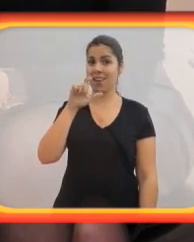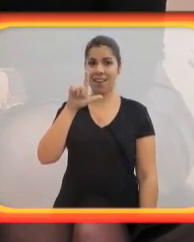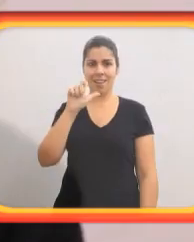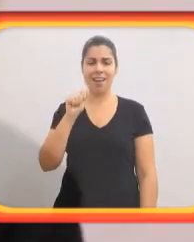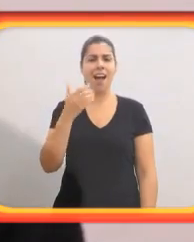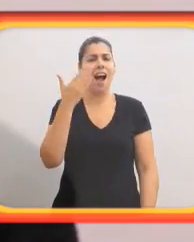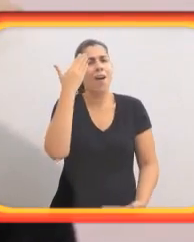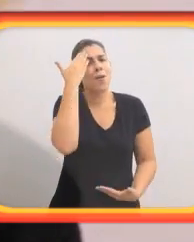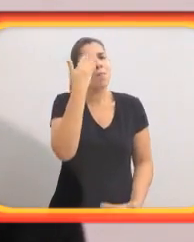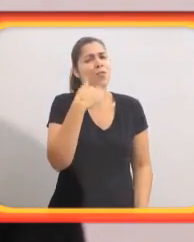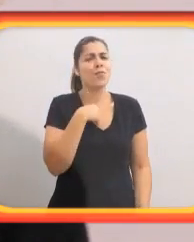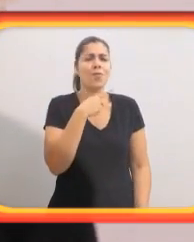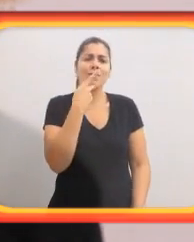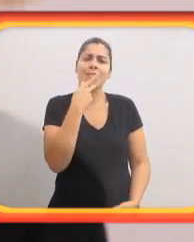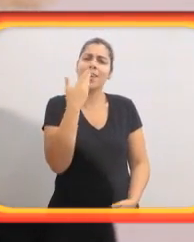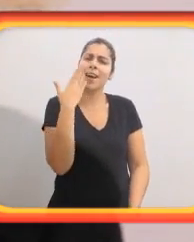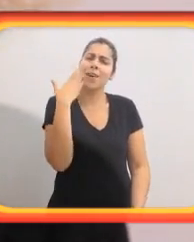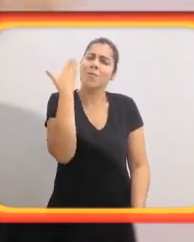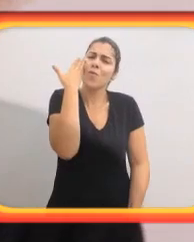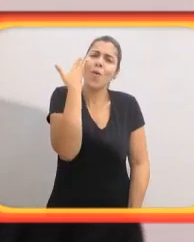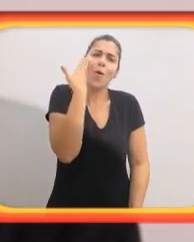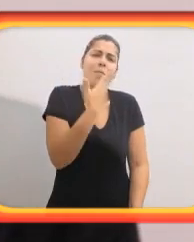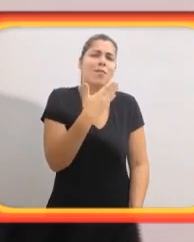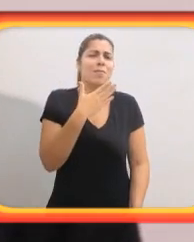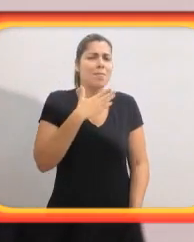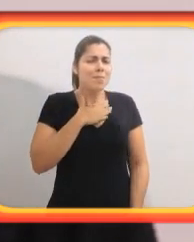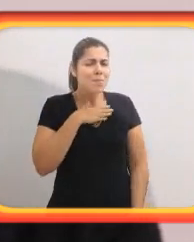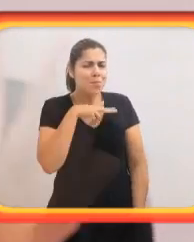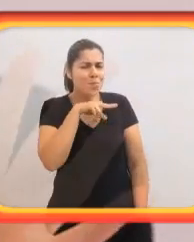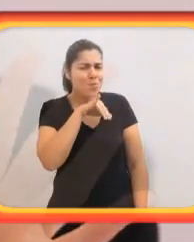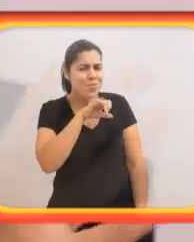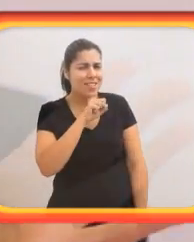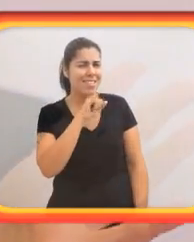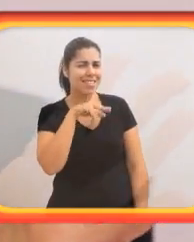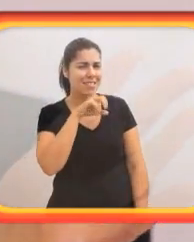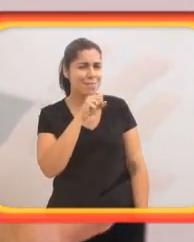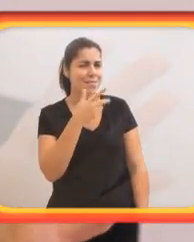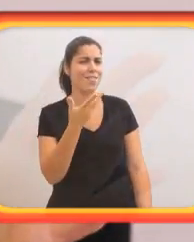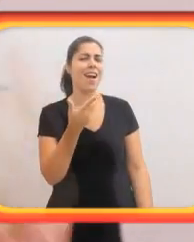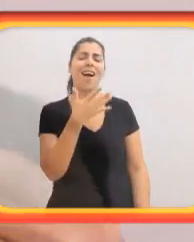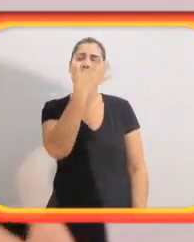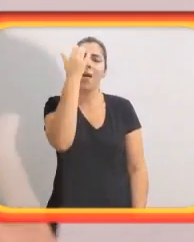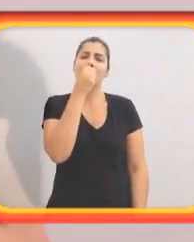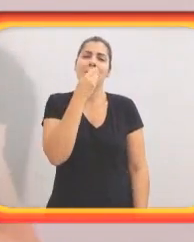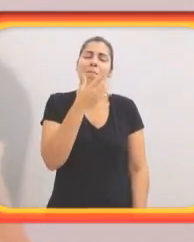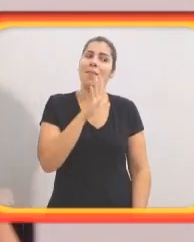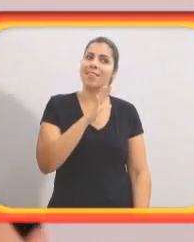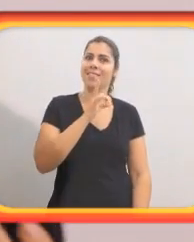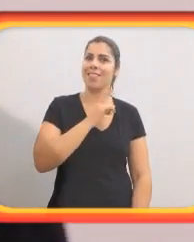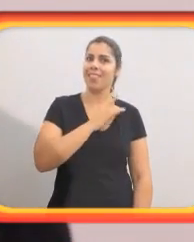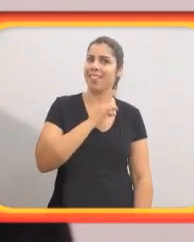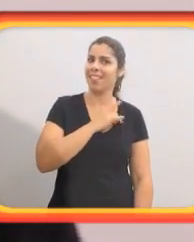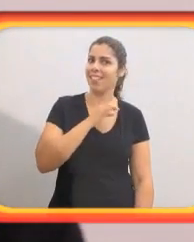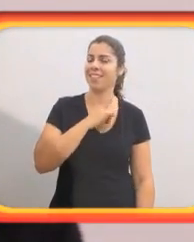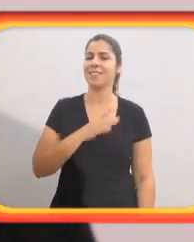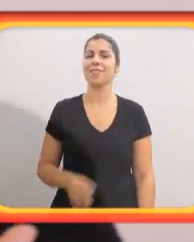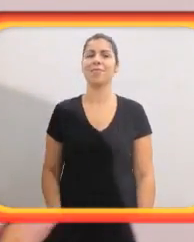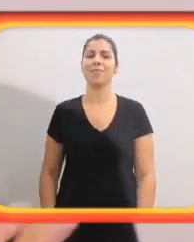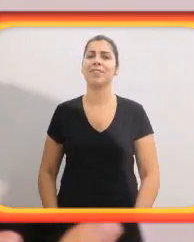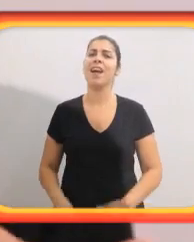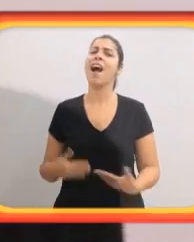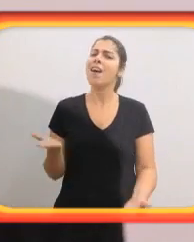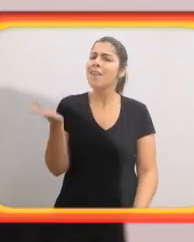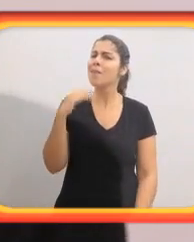inspiradora, Marília Gabriela. Obrigada. Já vou dizer de cara muito obrigada. Ser musa inspiradora de alguém